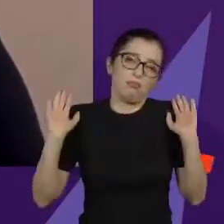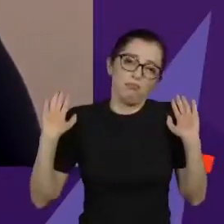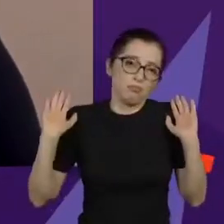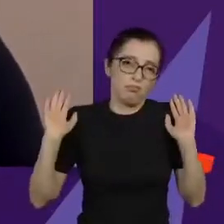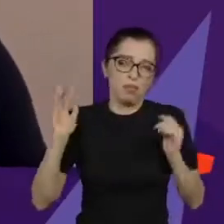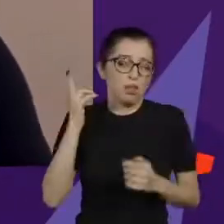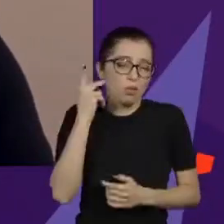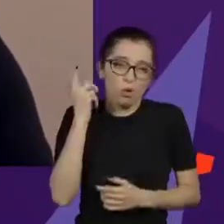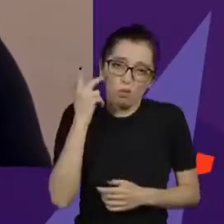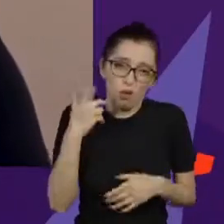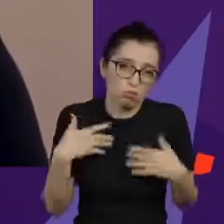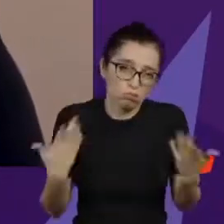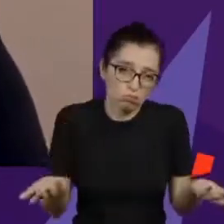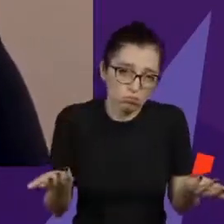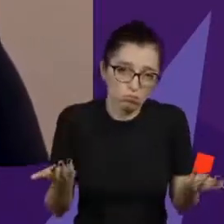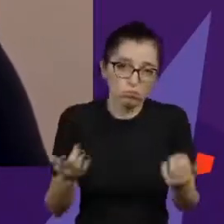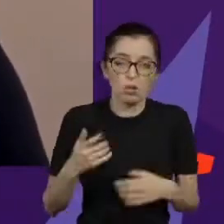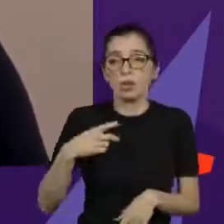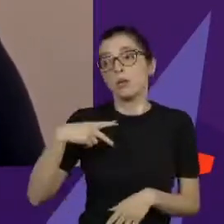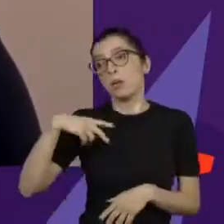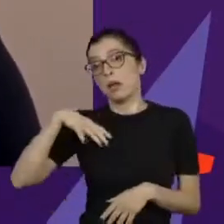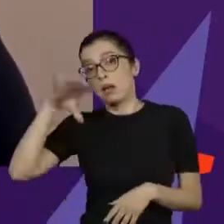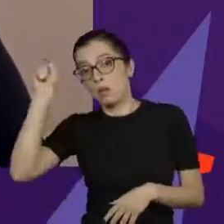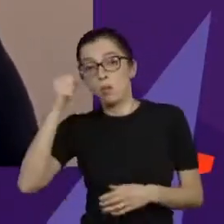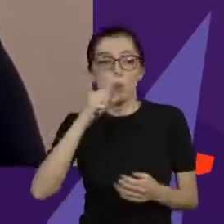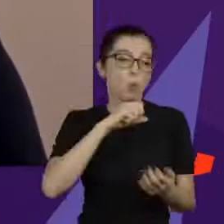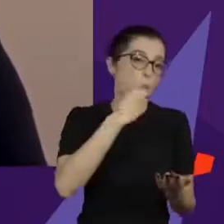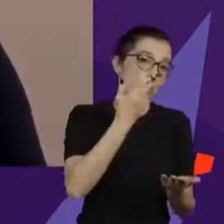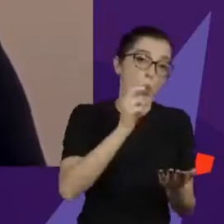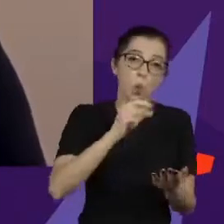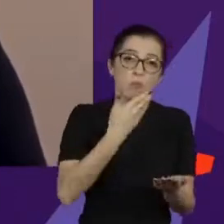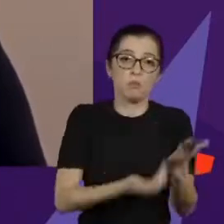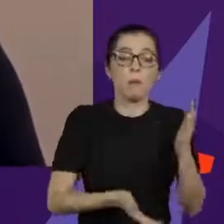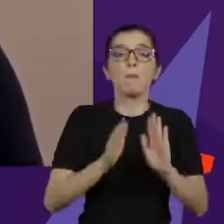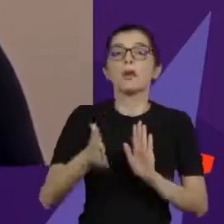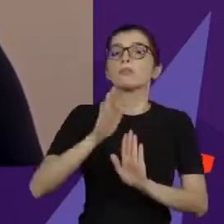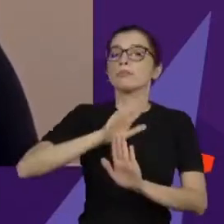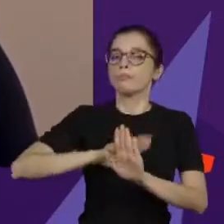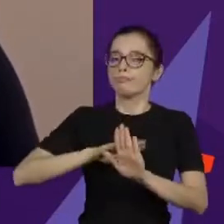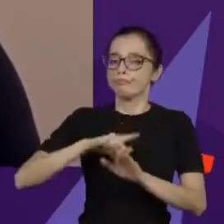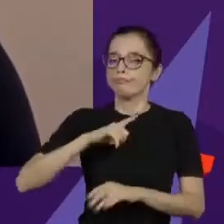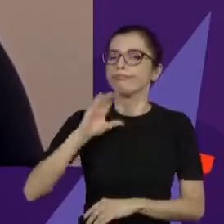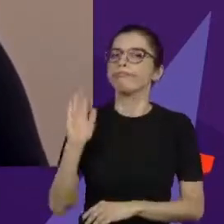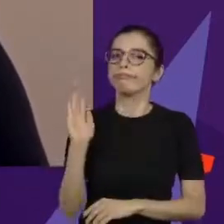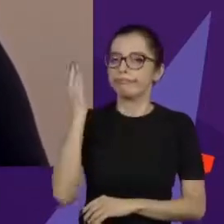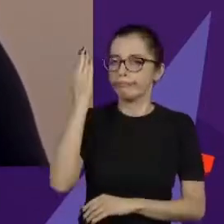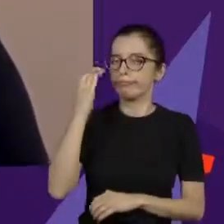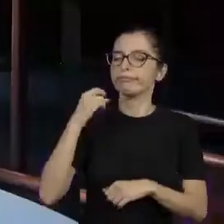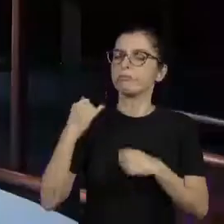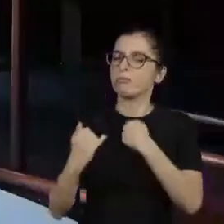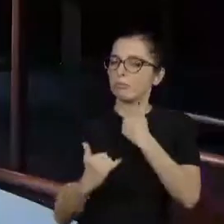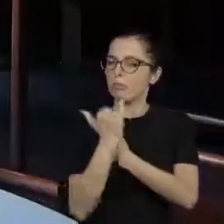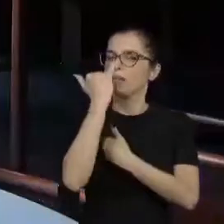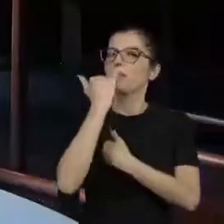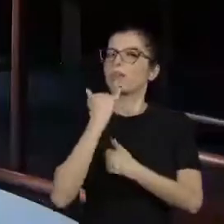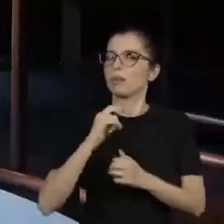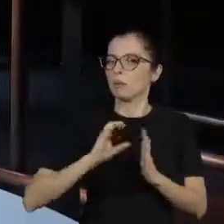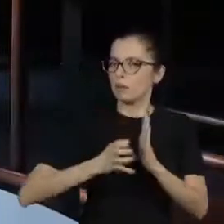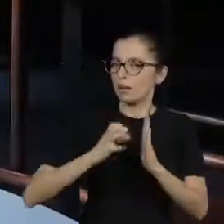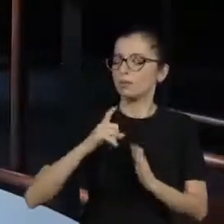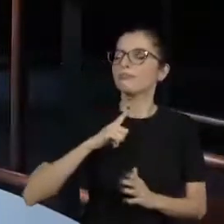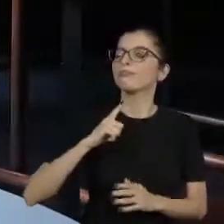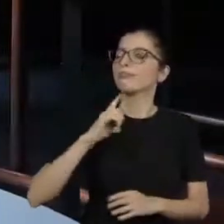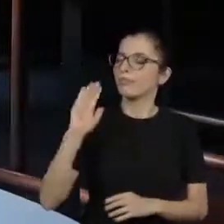O que aconteceu de grave é que a traição grave ocorreu com o presidente do meu partido. Então isso